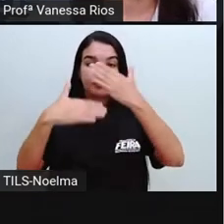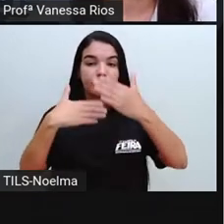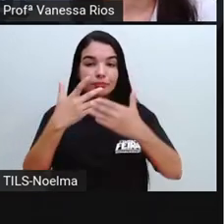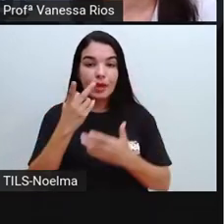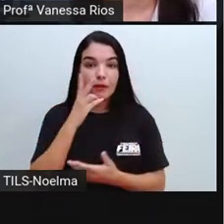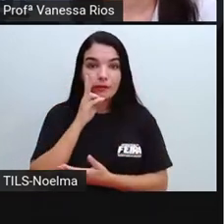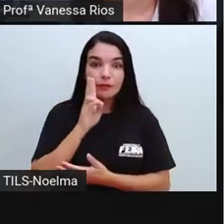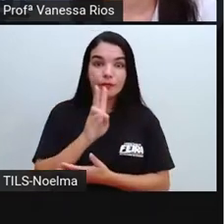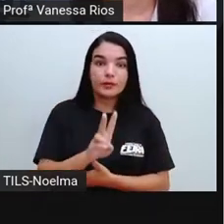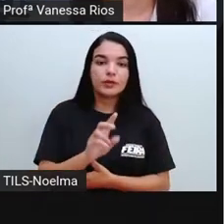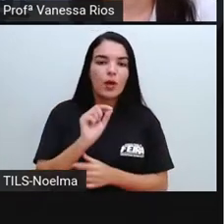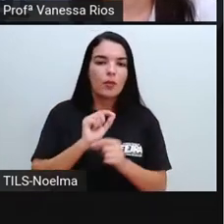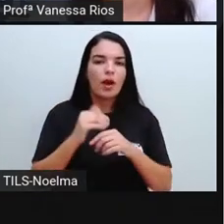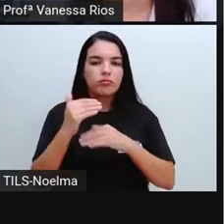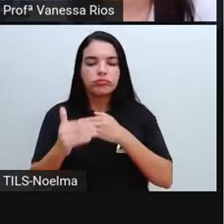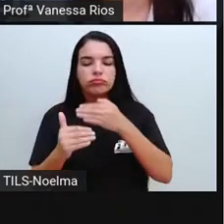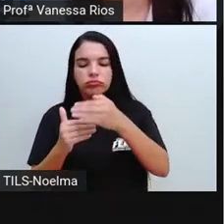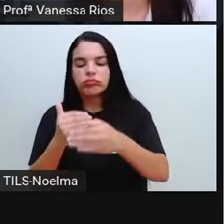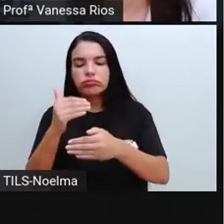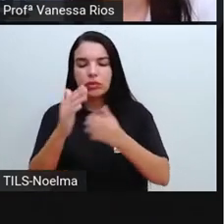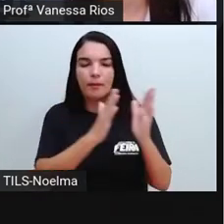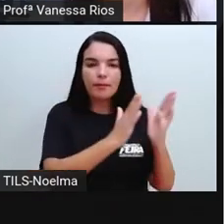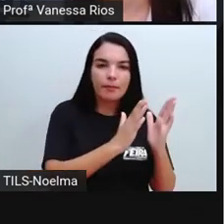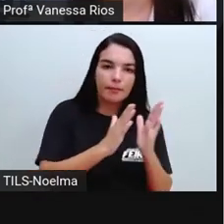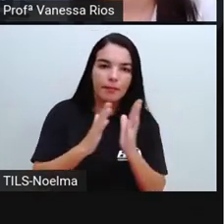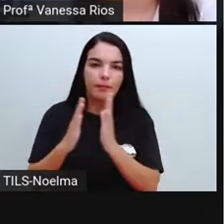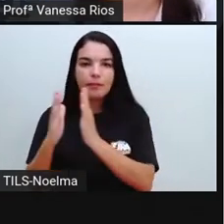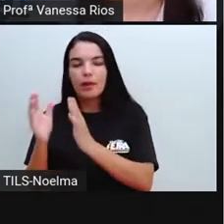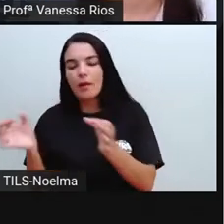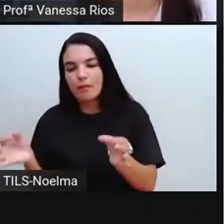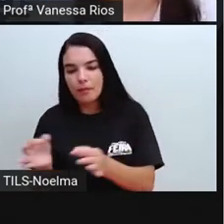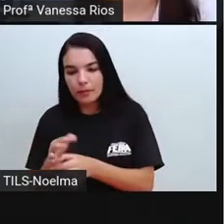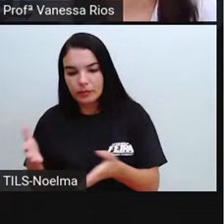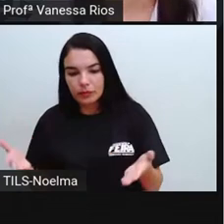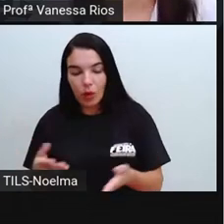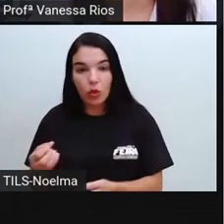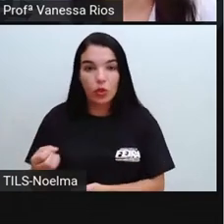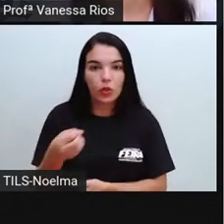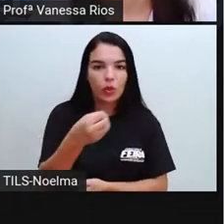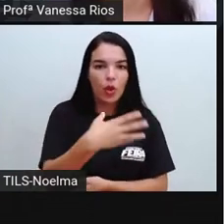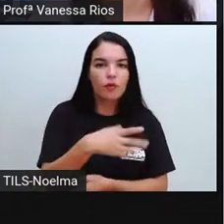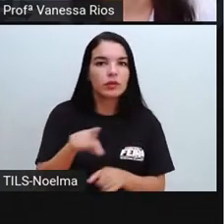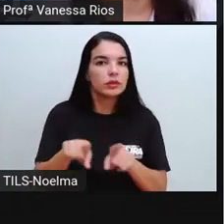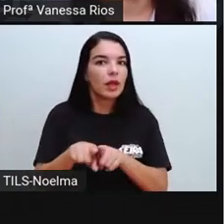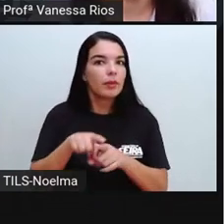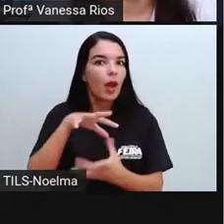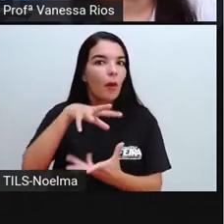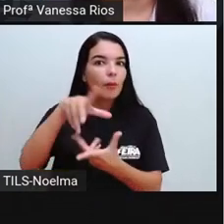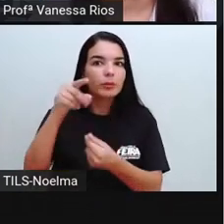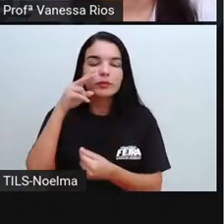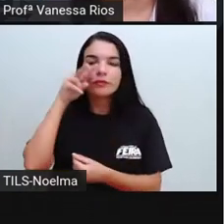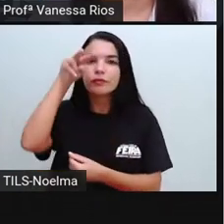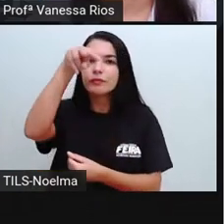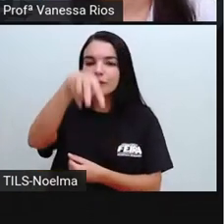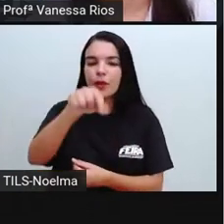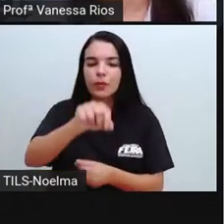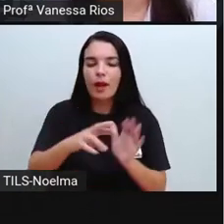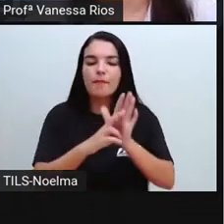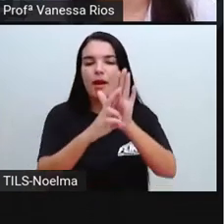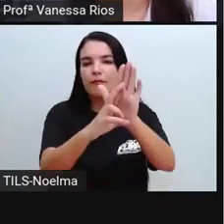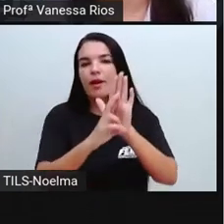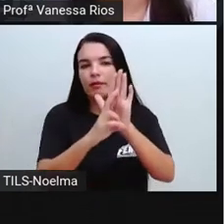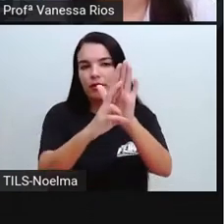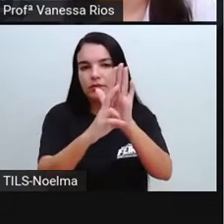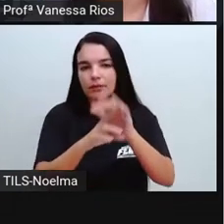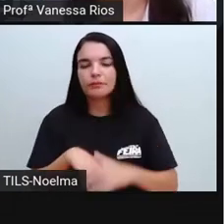notável, passando por algumas fases que resultam na agricultura moderna e referência mundial, que é hoje. Entendendo aí